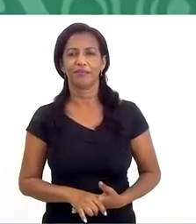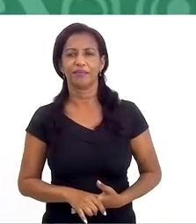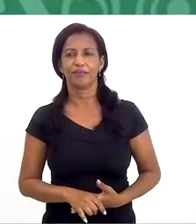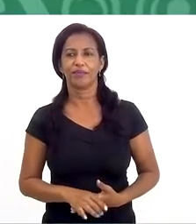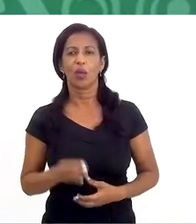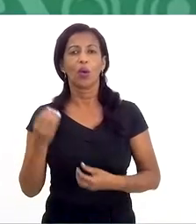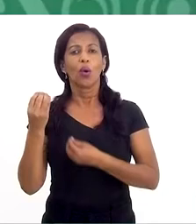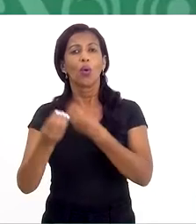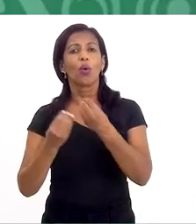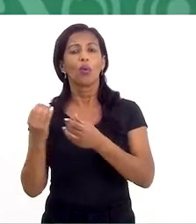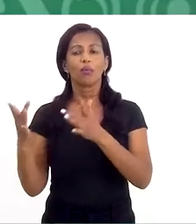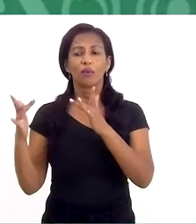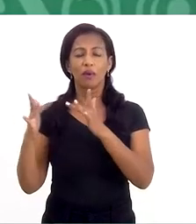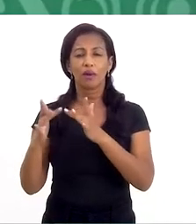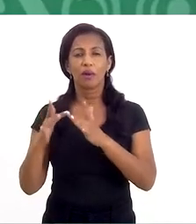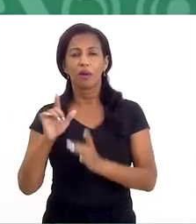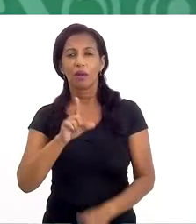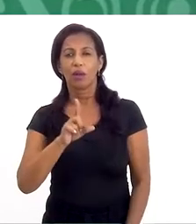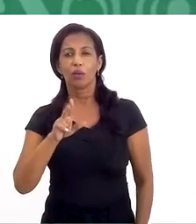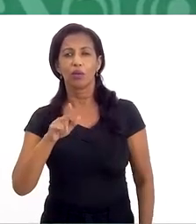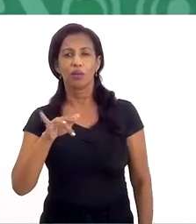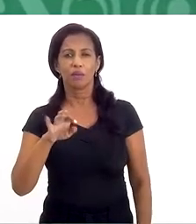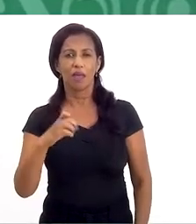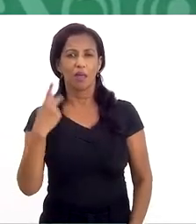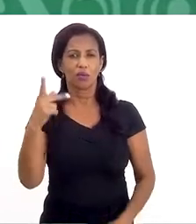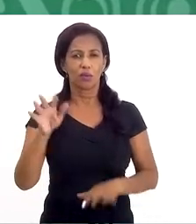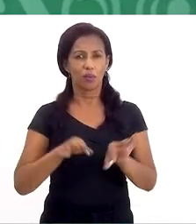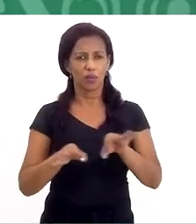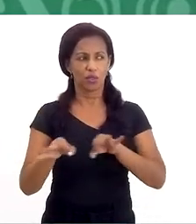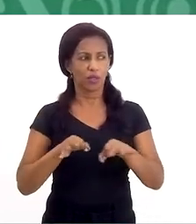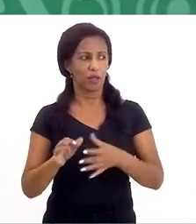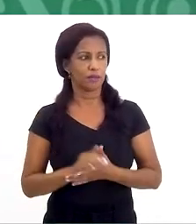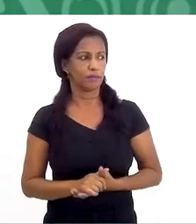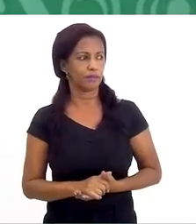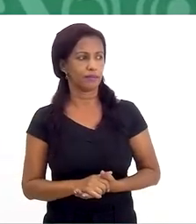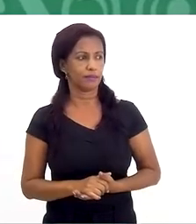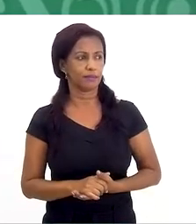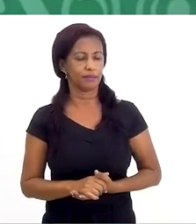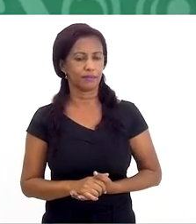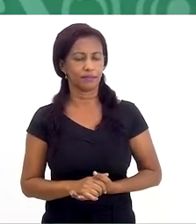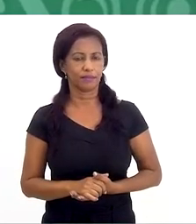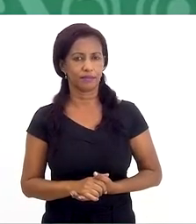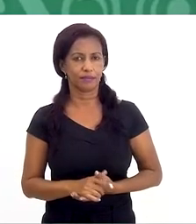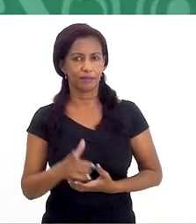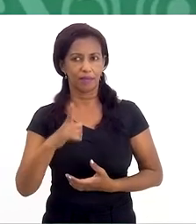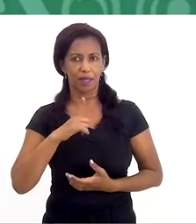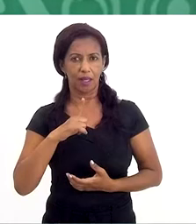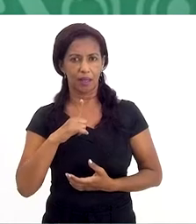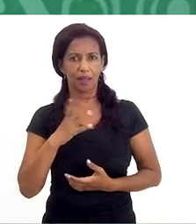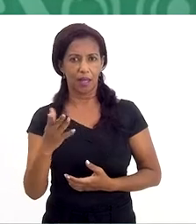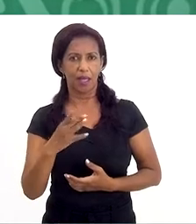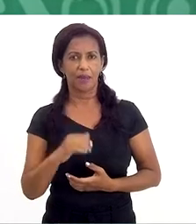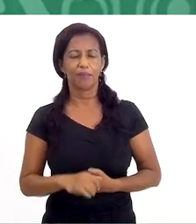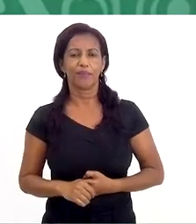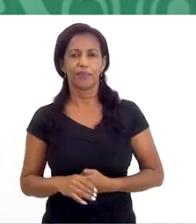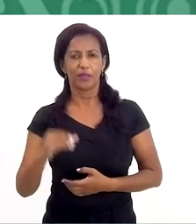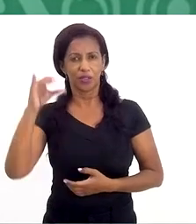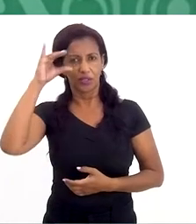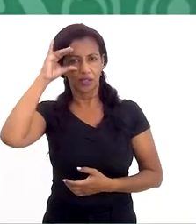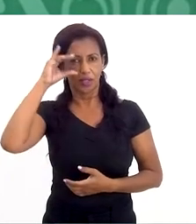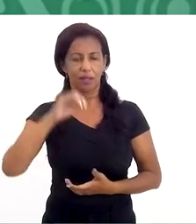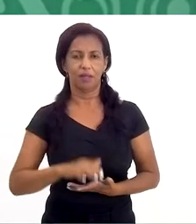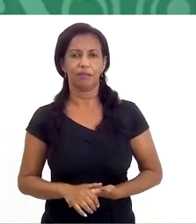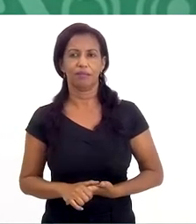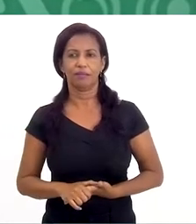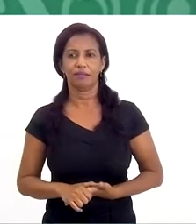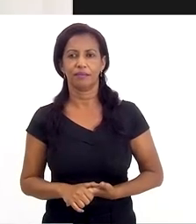Lucimeia, como faz para entrar em contato, ter acesso às informações do seu projeto? Priscila, tem o perfil no Instagram,